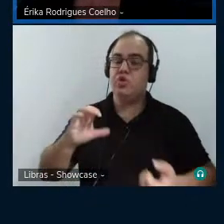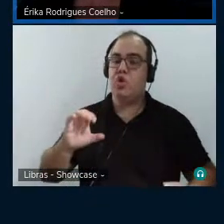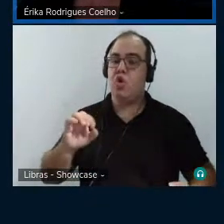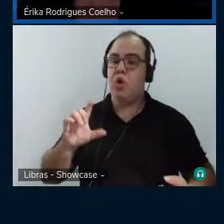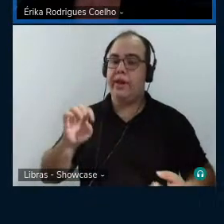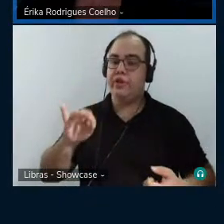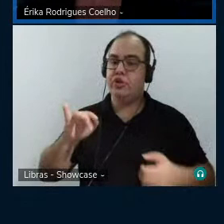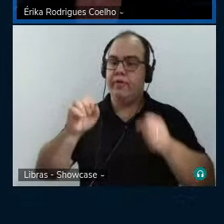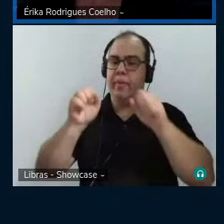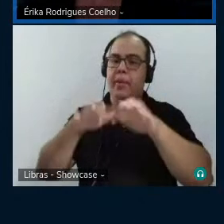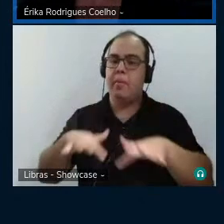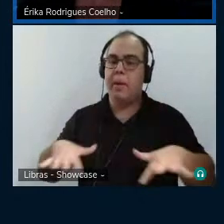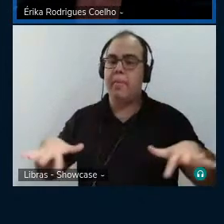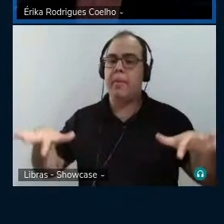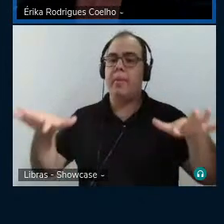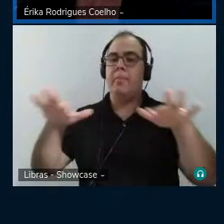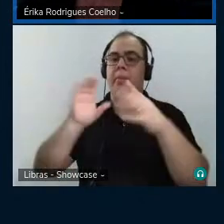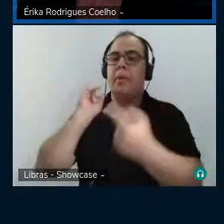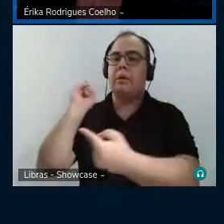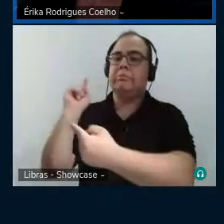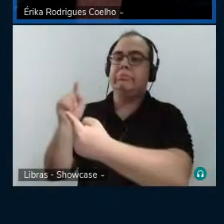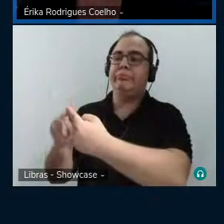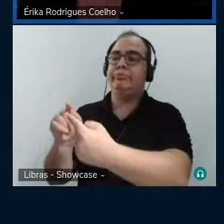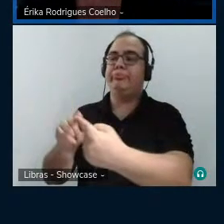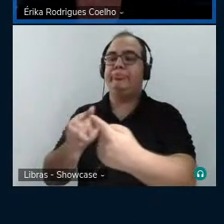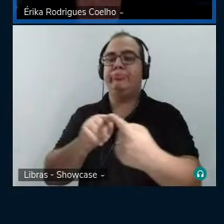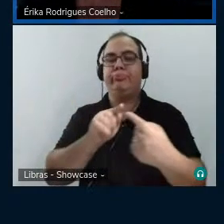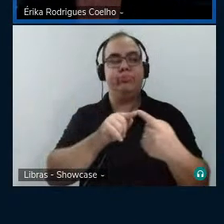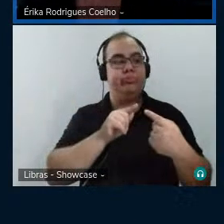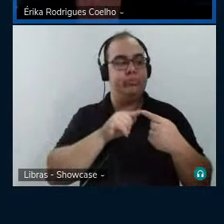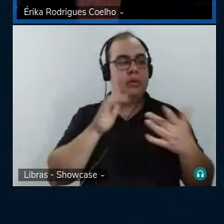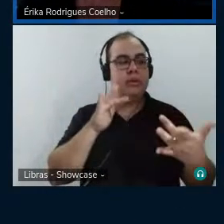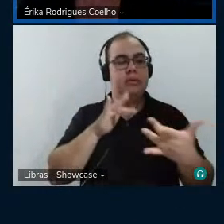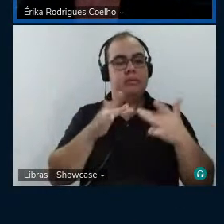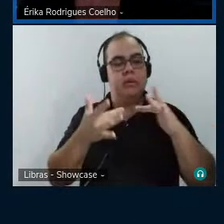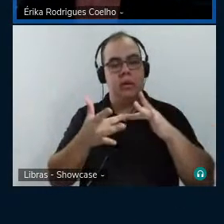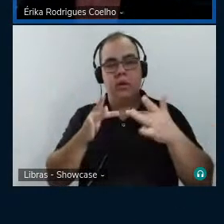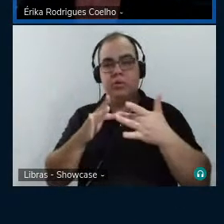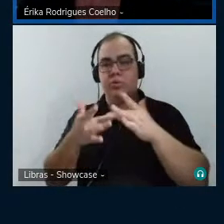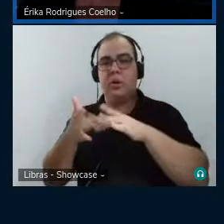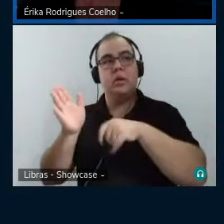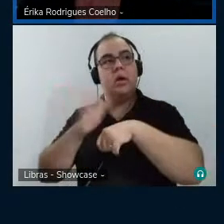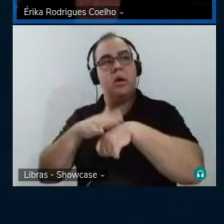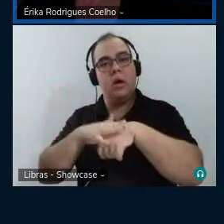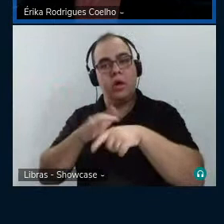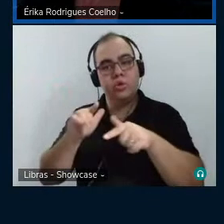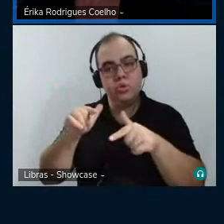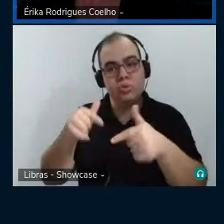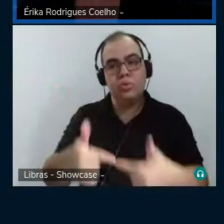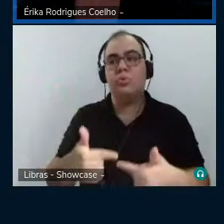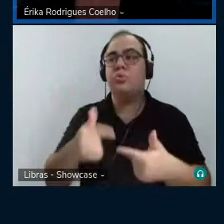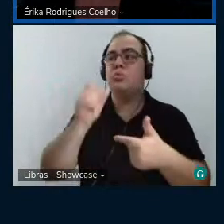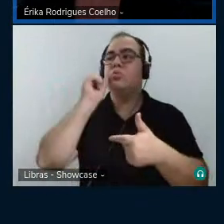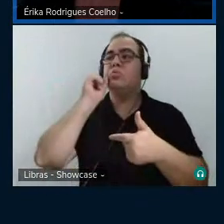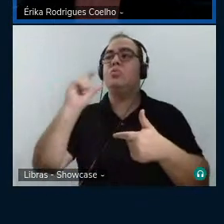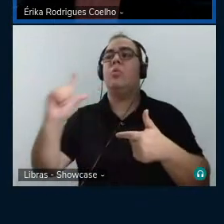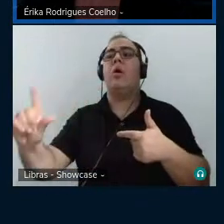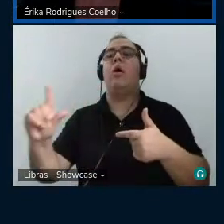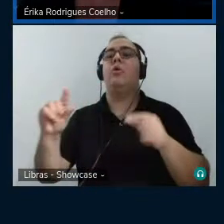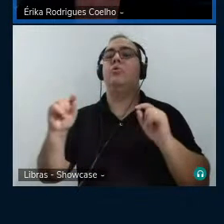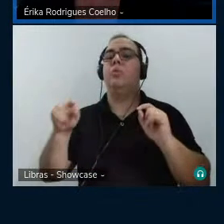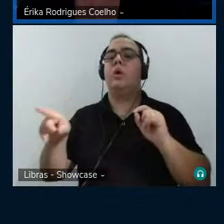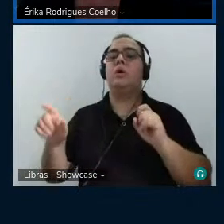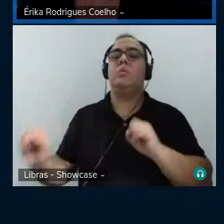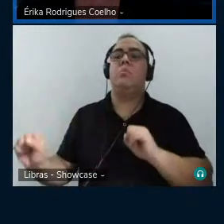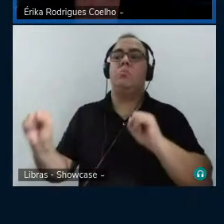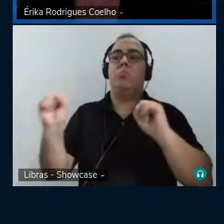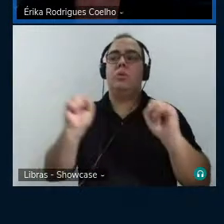eficácia sobre as interações que vai apontar justamente as ações culturais com esse poder